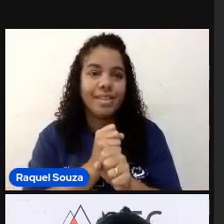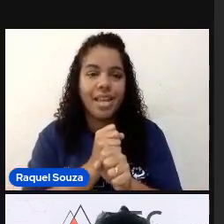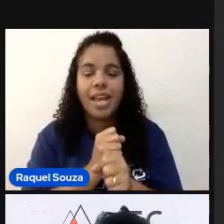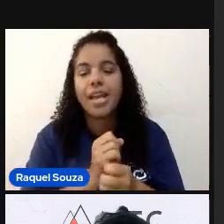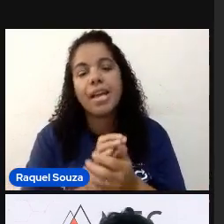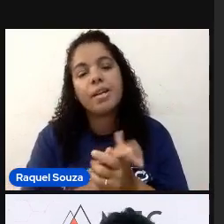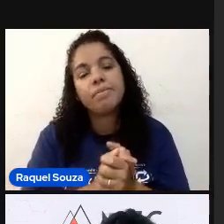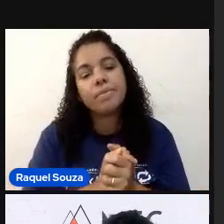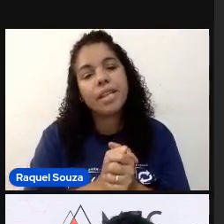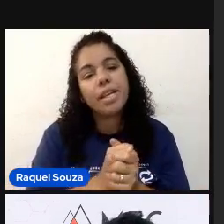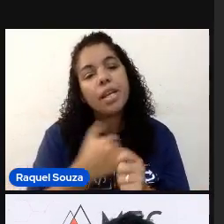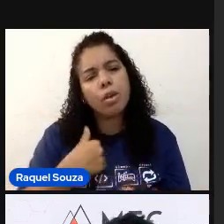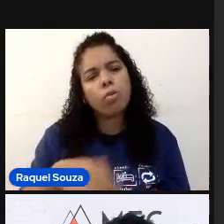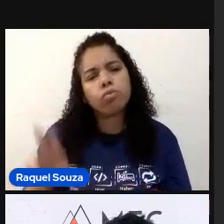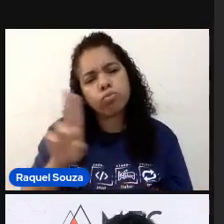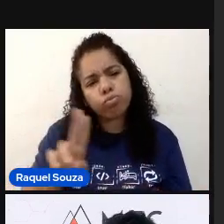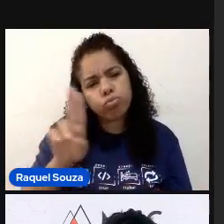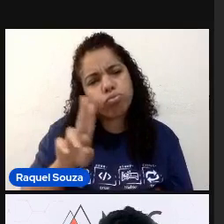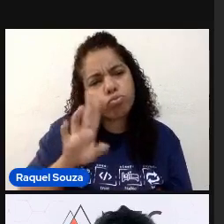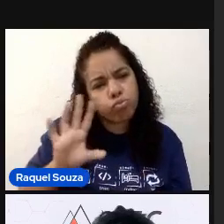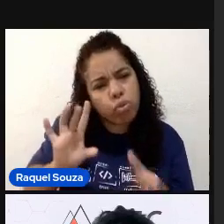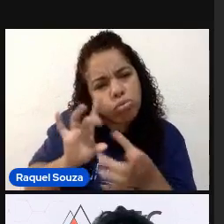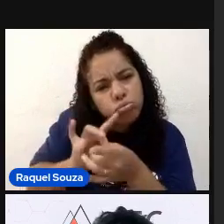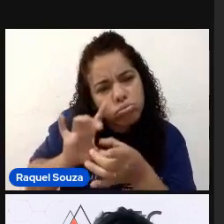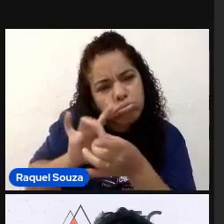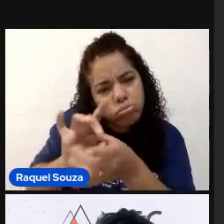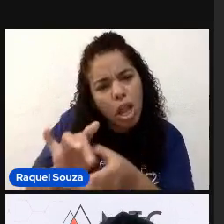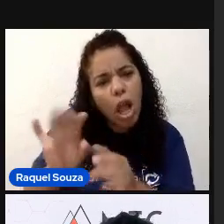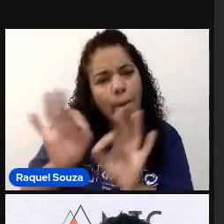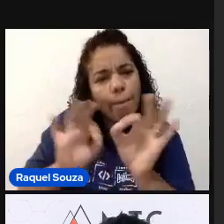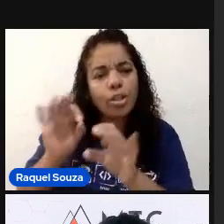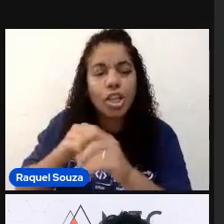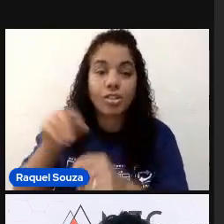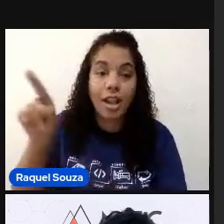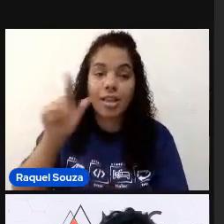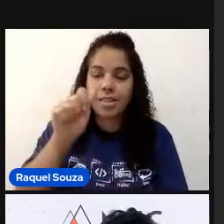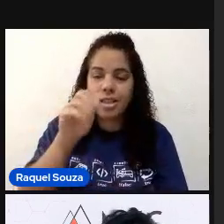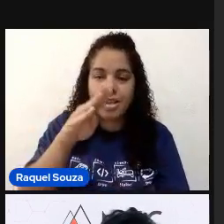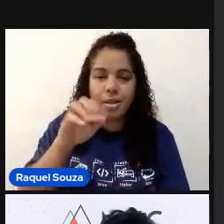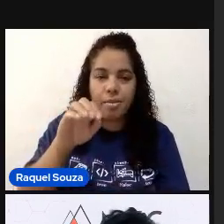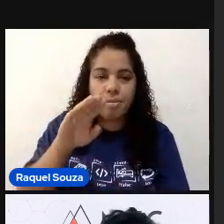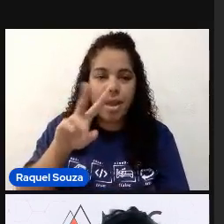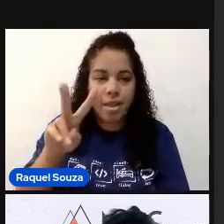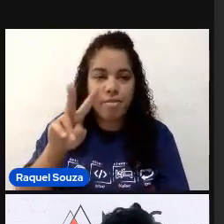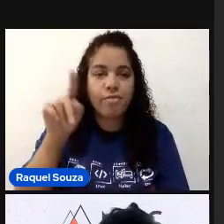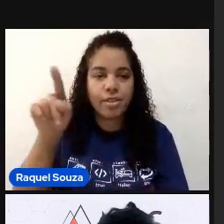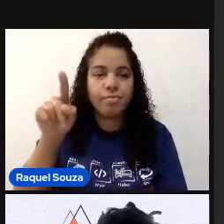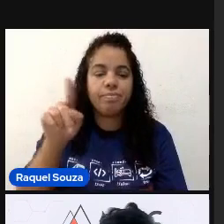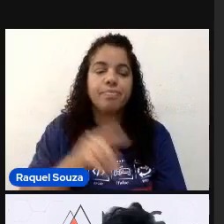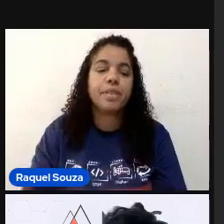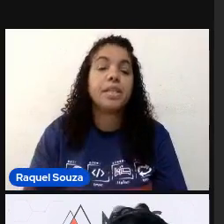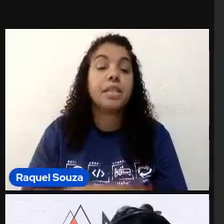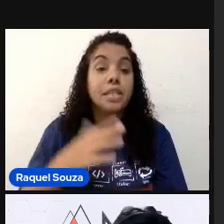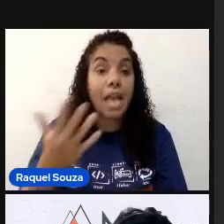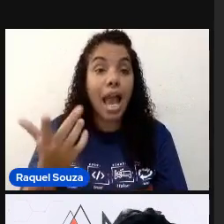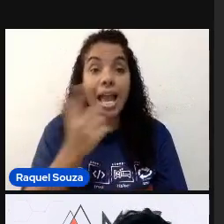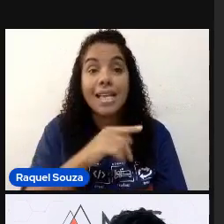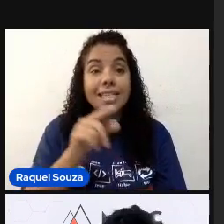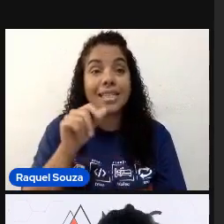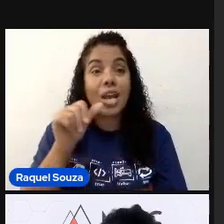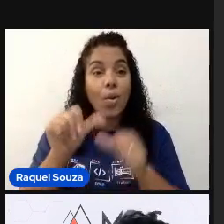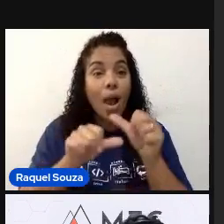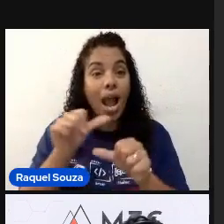Eu fui usando ela. Eu fui integrando com o projeto que eu ainda estava na Ambev. E, assim, eu atualizava ela.